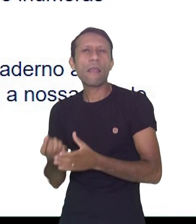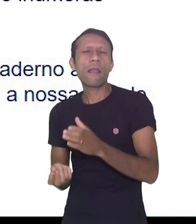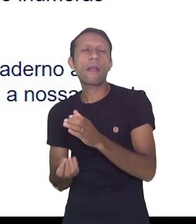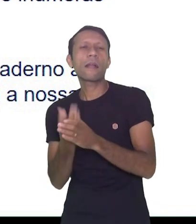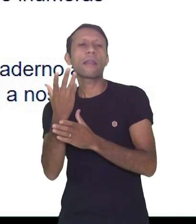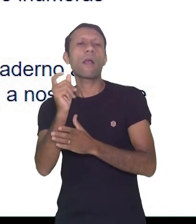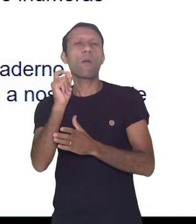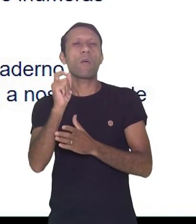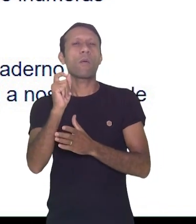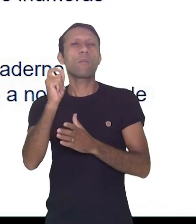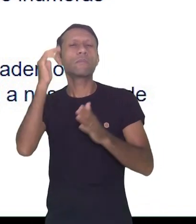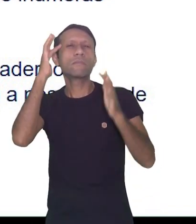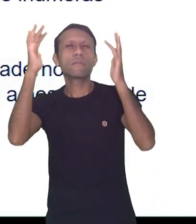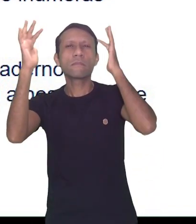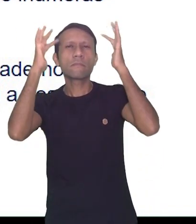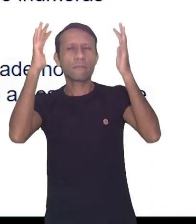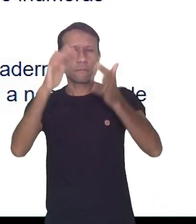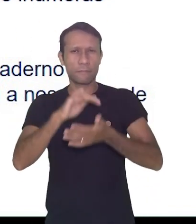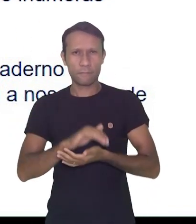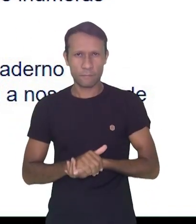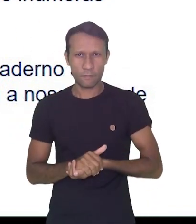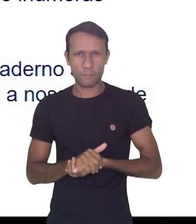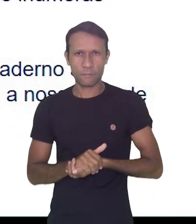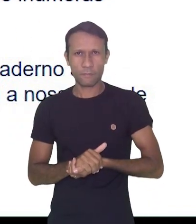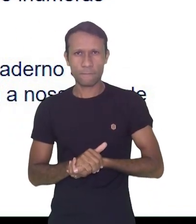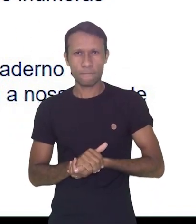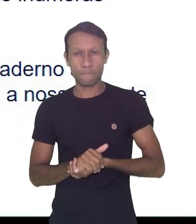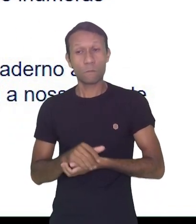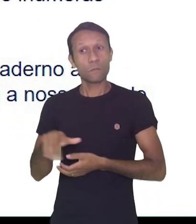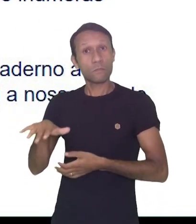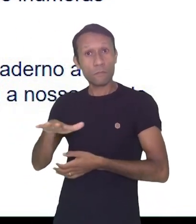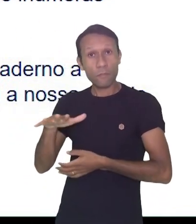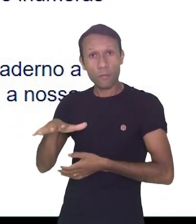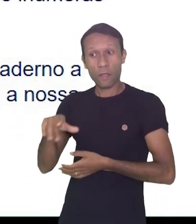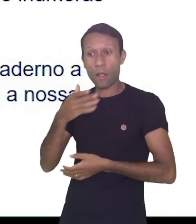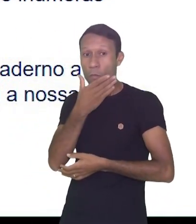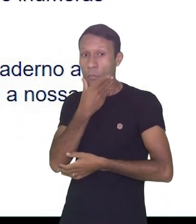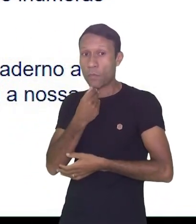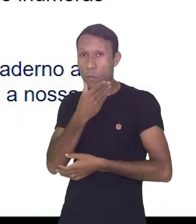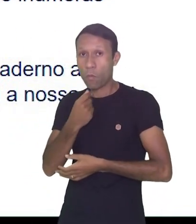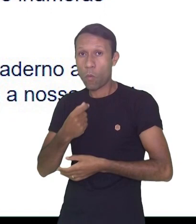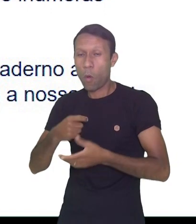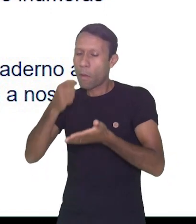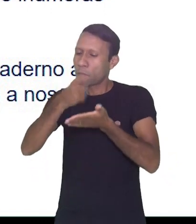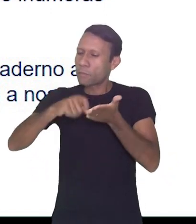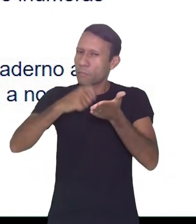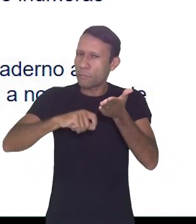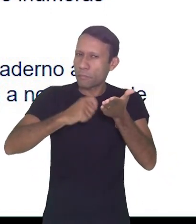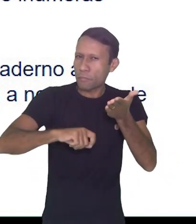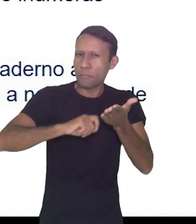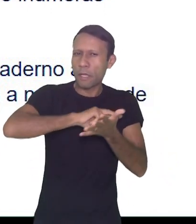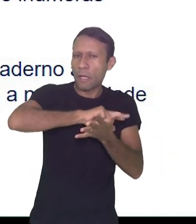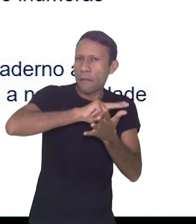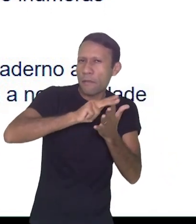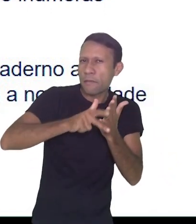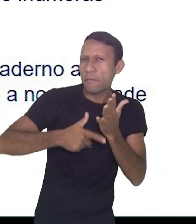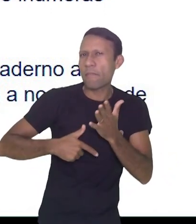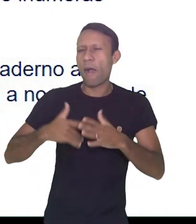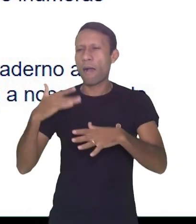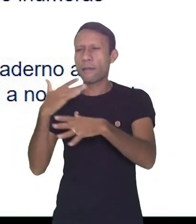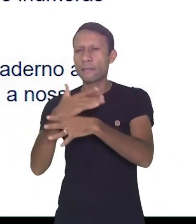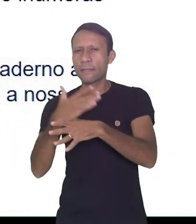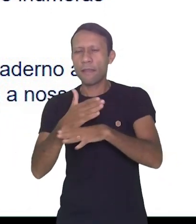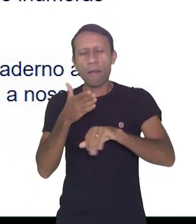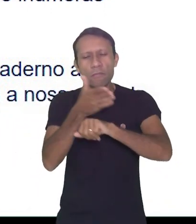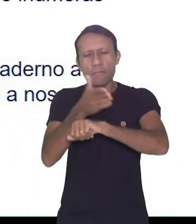governante mongol Kublai Keno. Nelas, o explorador escreve inúmeras cidades e as quais ele visitou